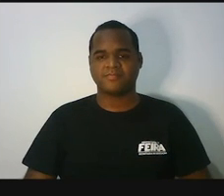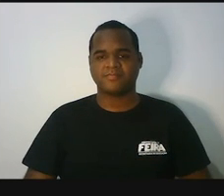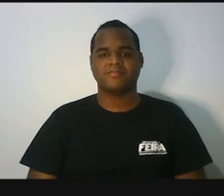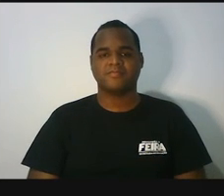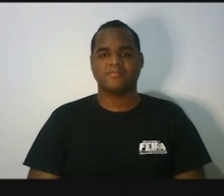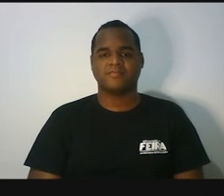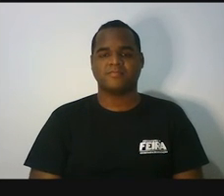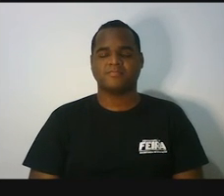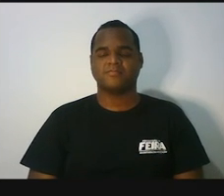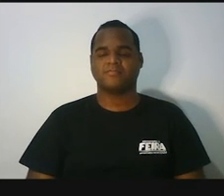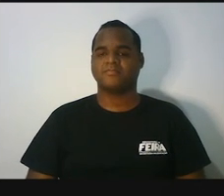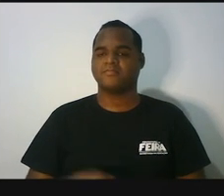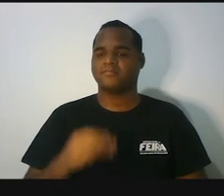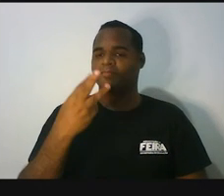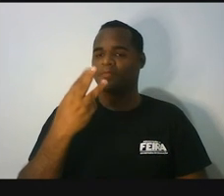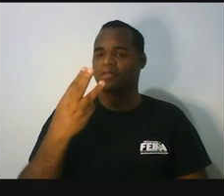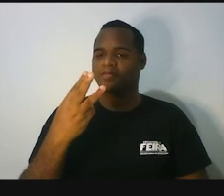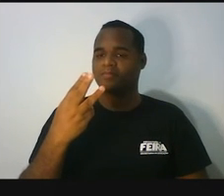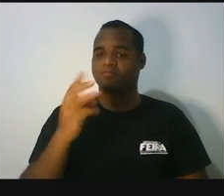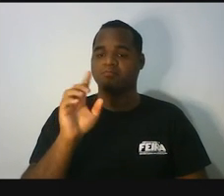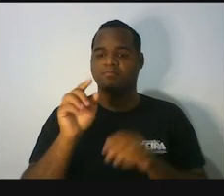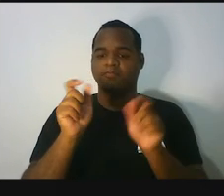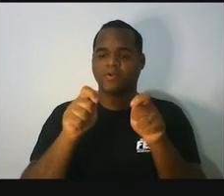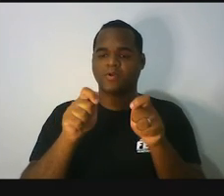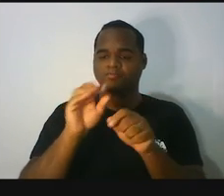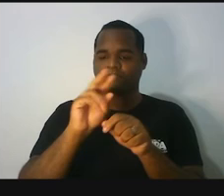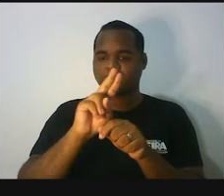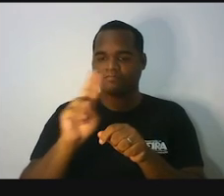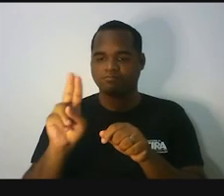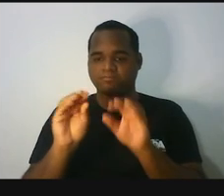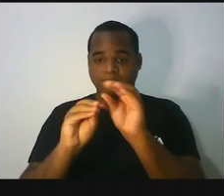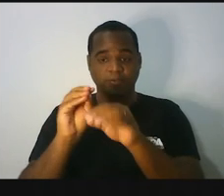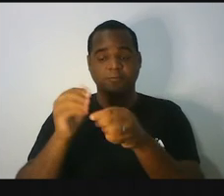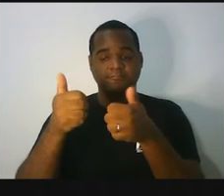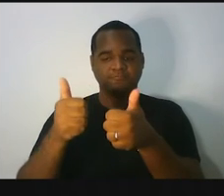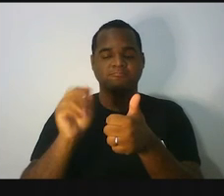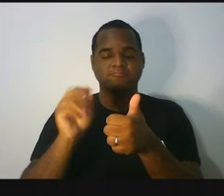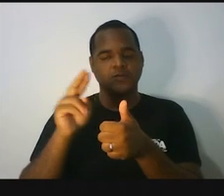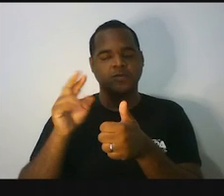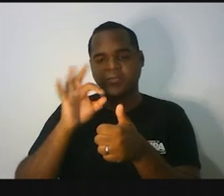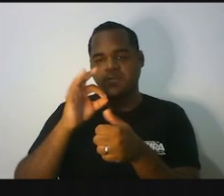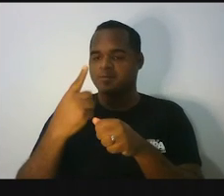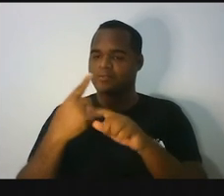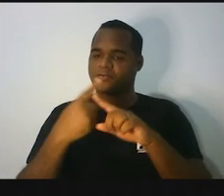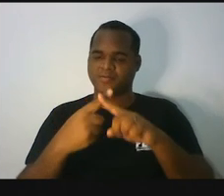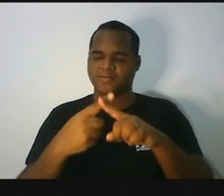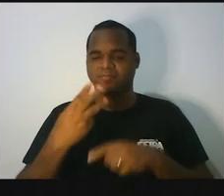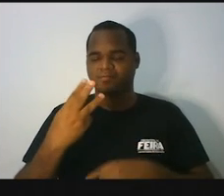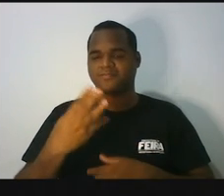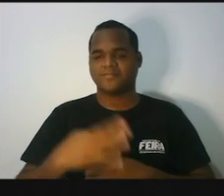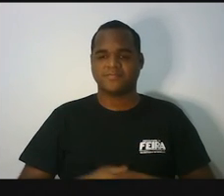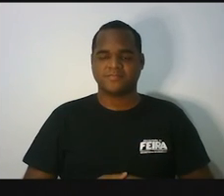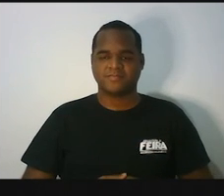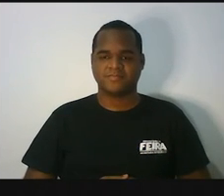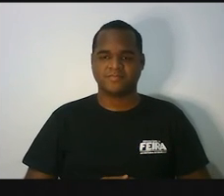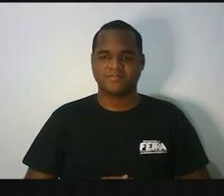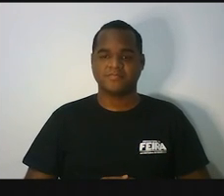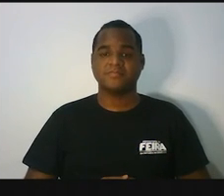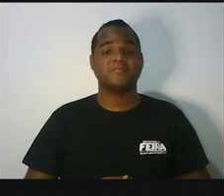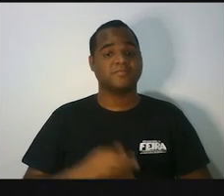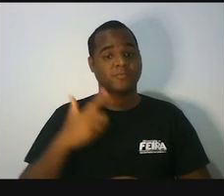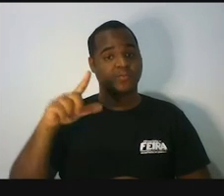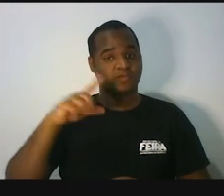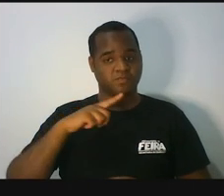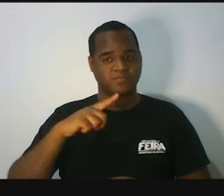3 xícaras como é que a gente escreve 3 xícaras 3 x só que ali a gente tem também